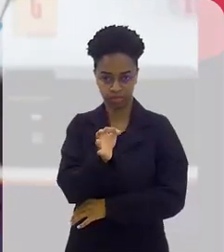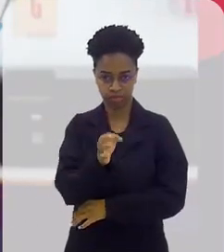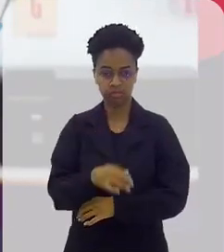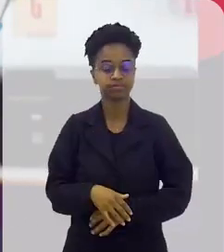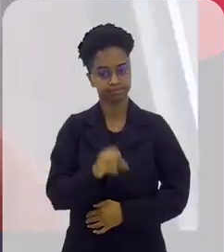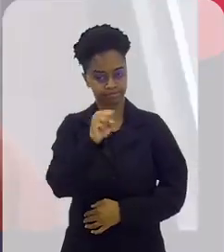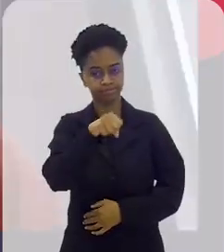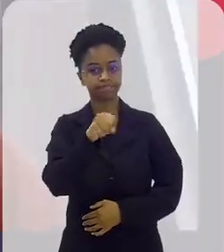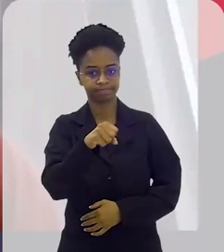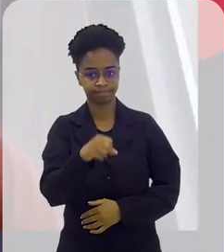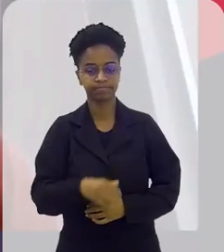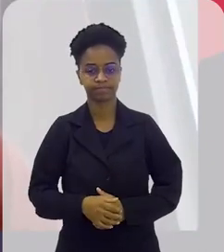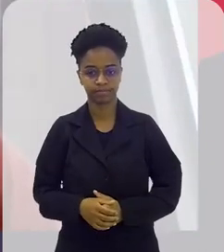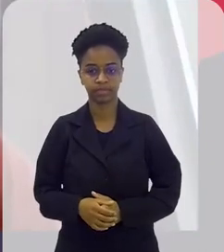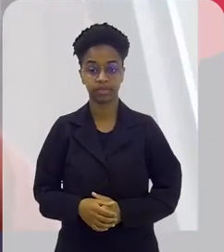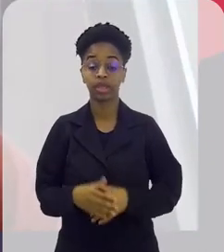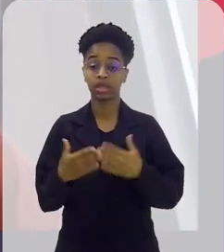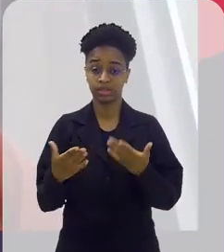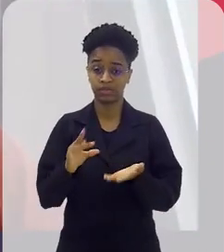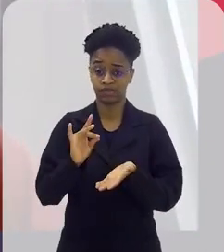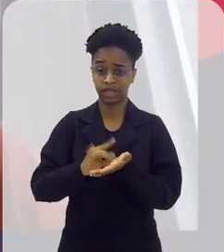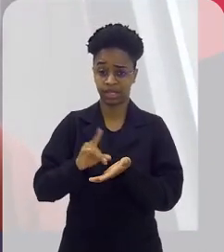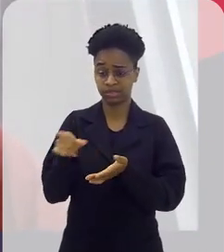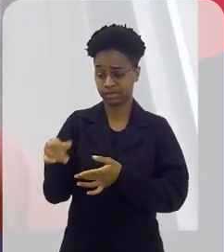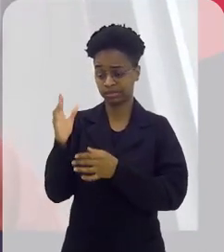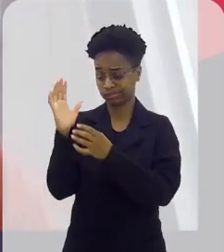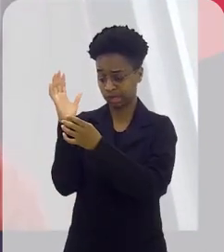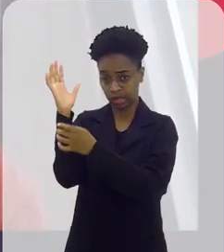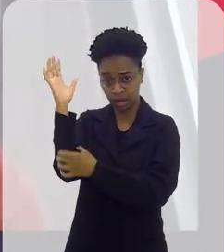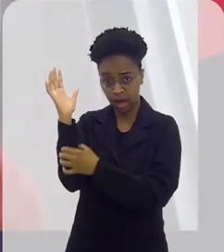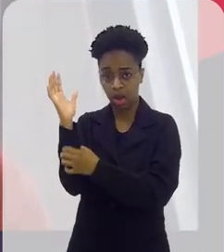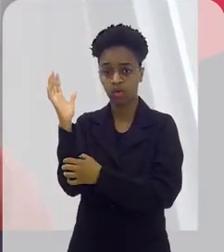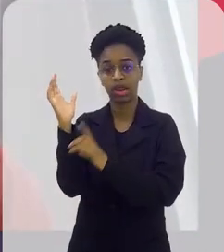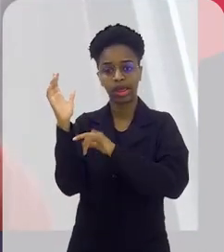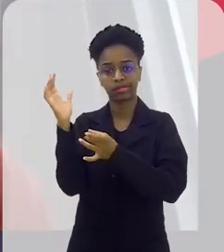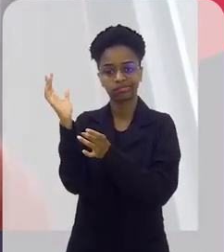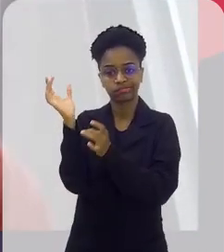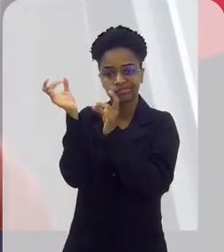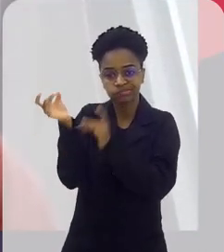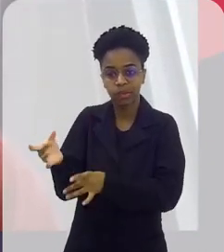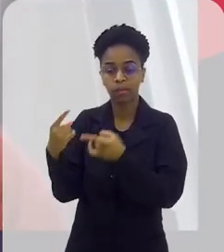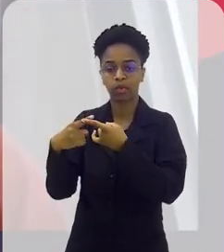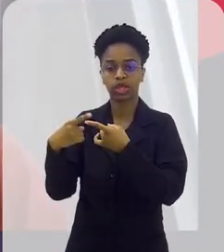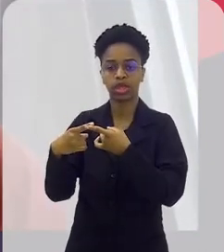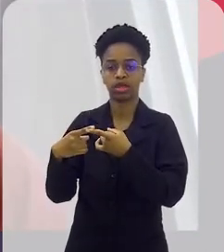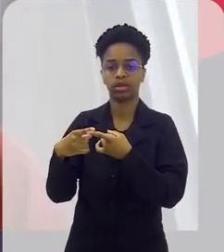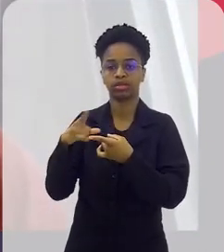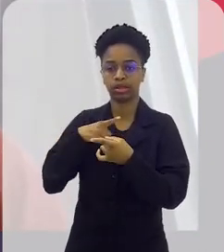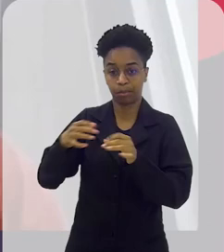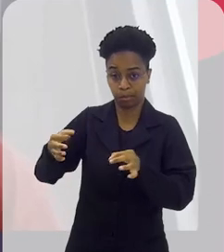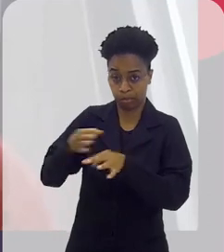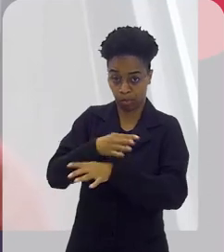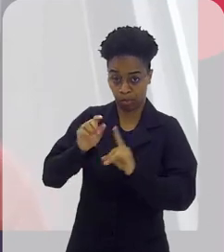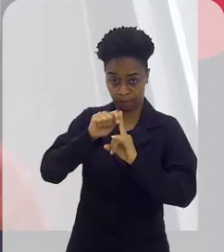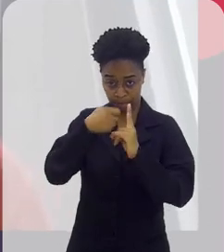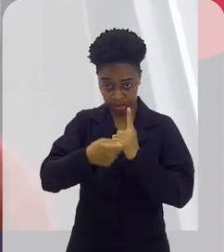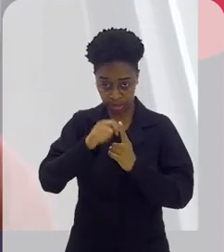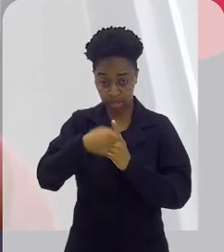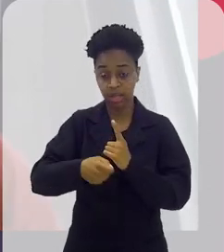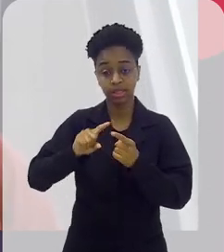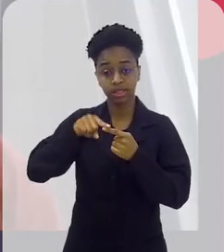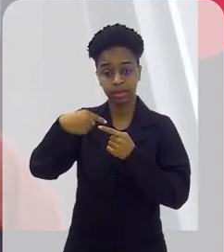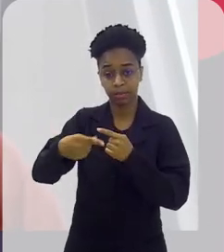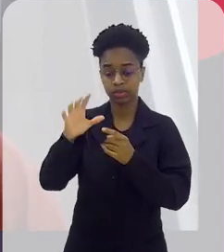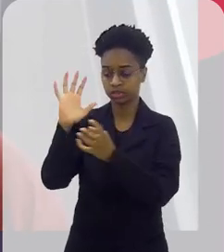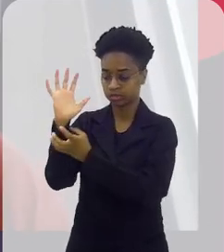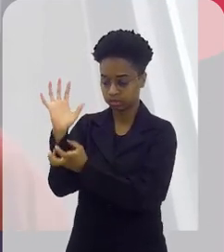isso? Isso, Ele originalmente, ele é um resíduo, ele é cortado, porque a produção da banana exige que após a